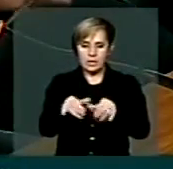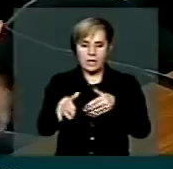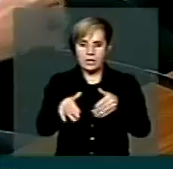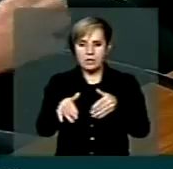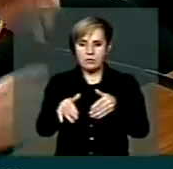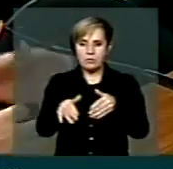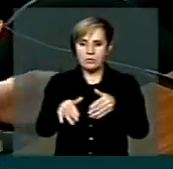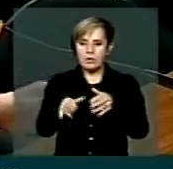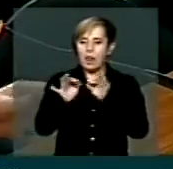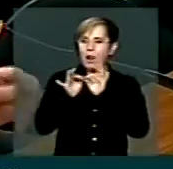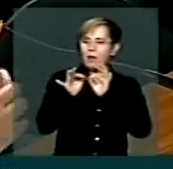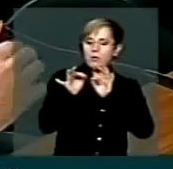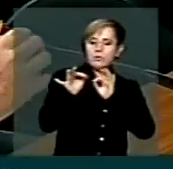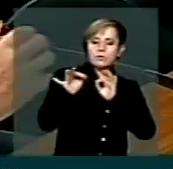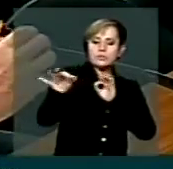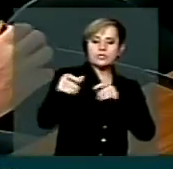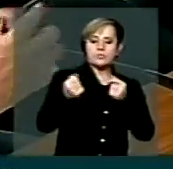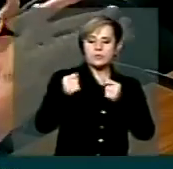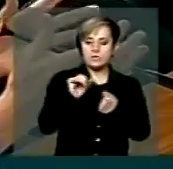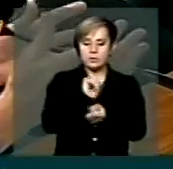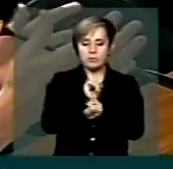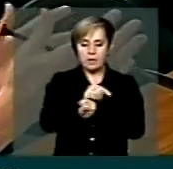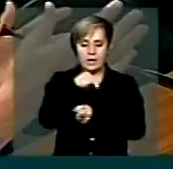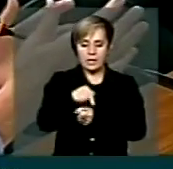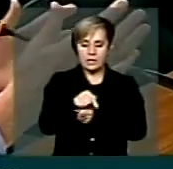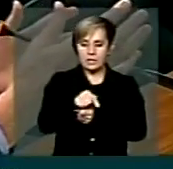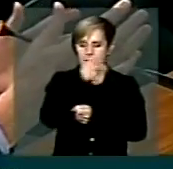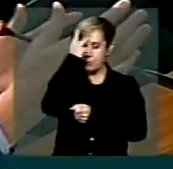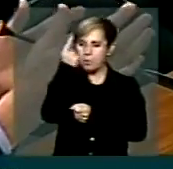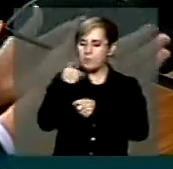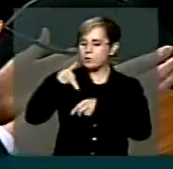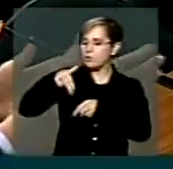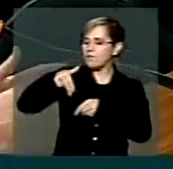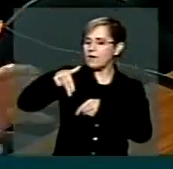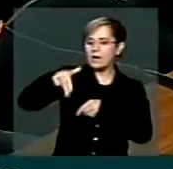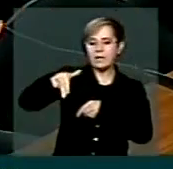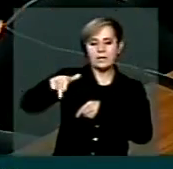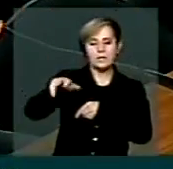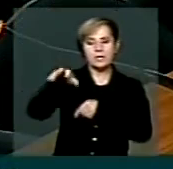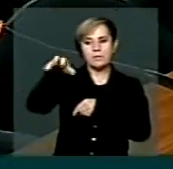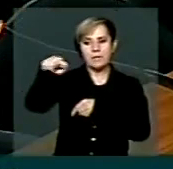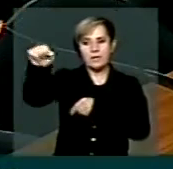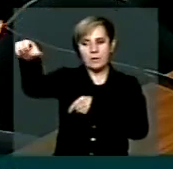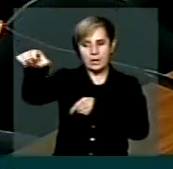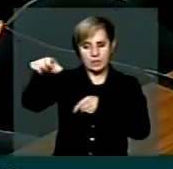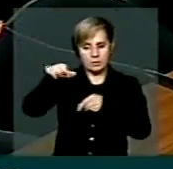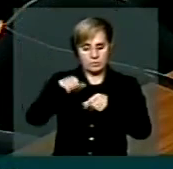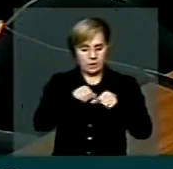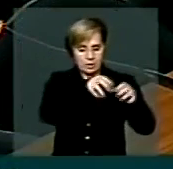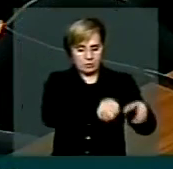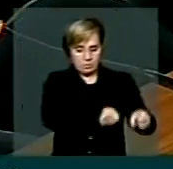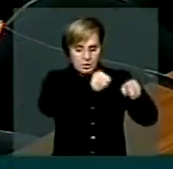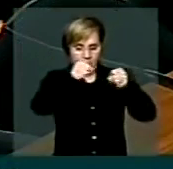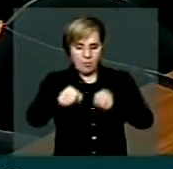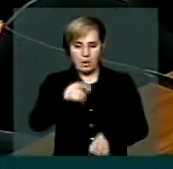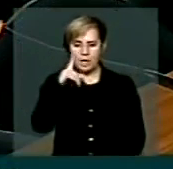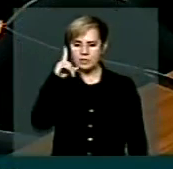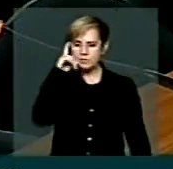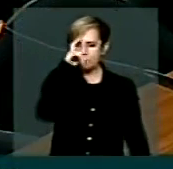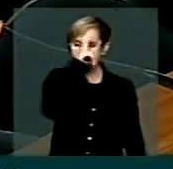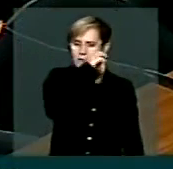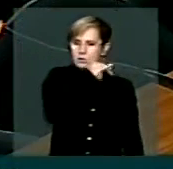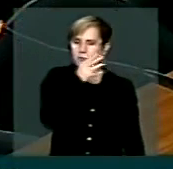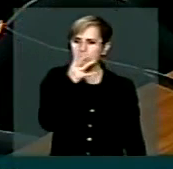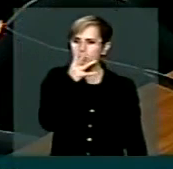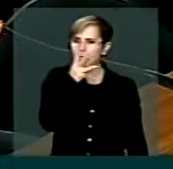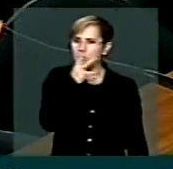o carrinho para pôr as malas. Detalhe, mas que envolve com atenção, e também do hotel